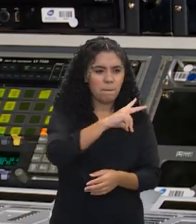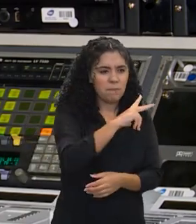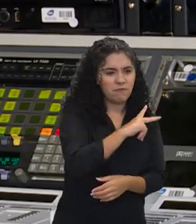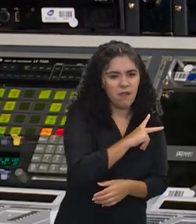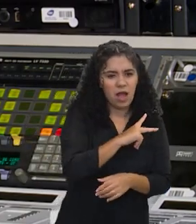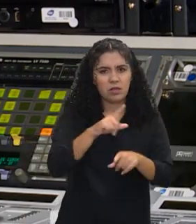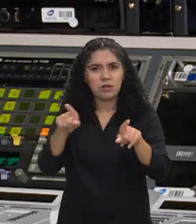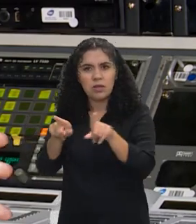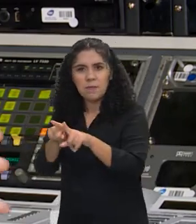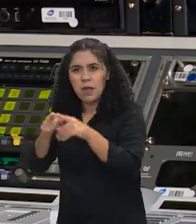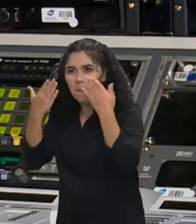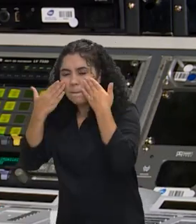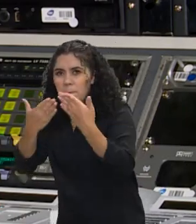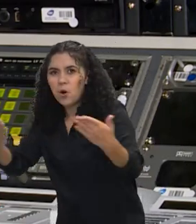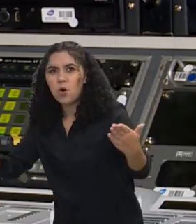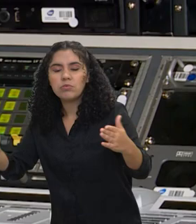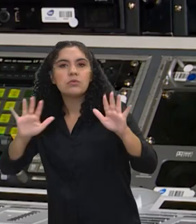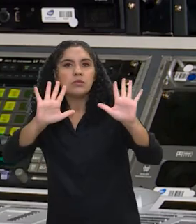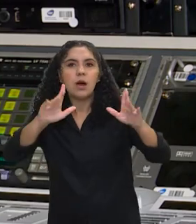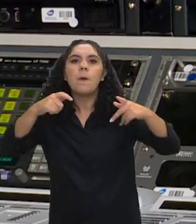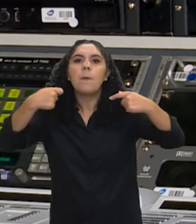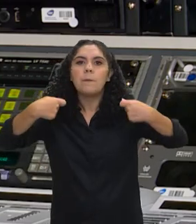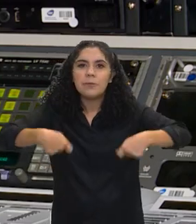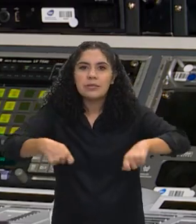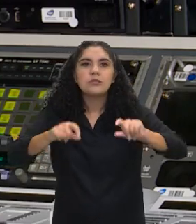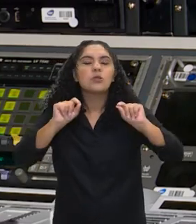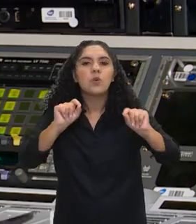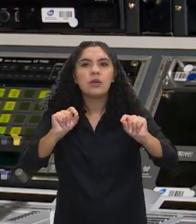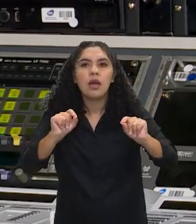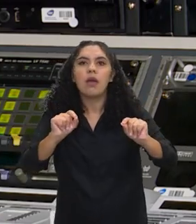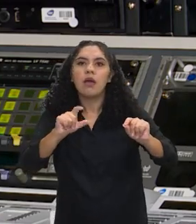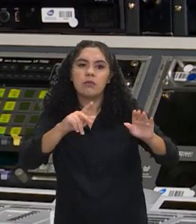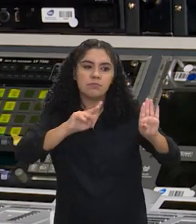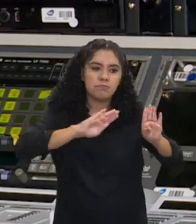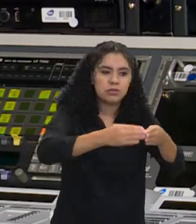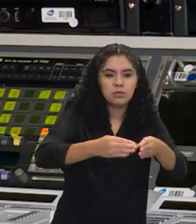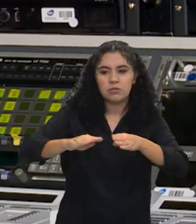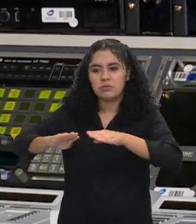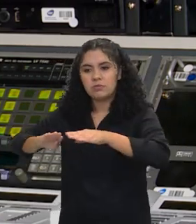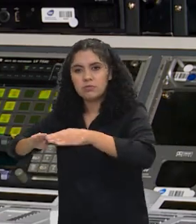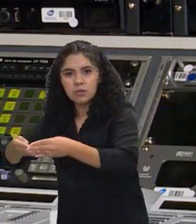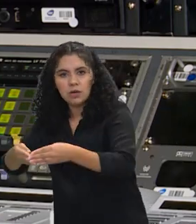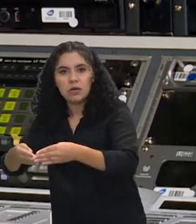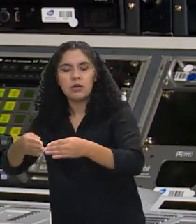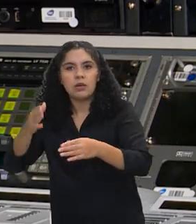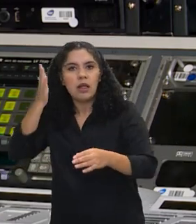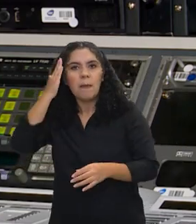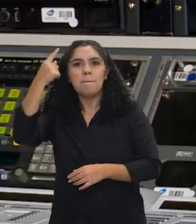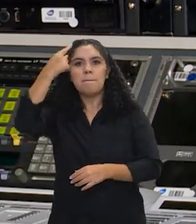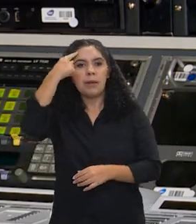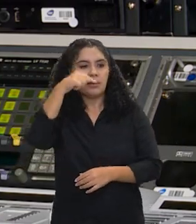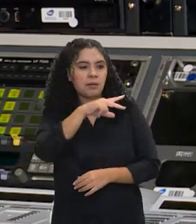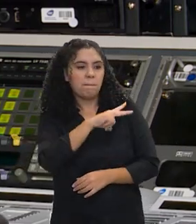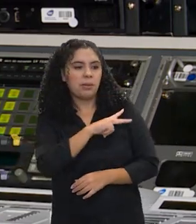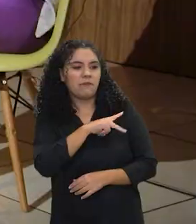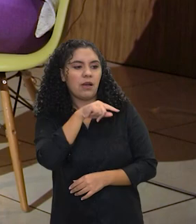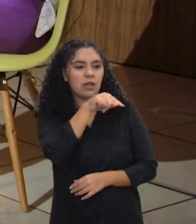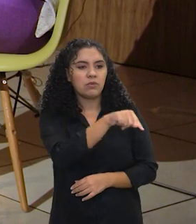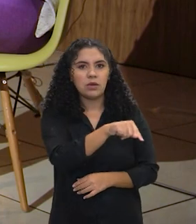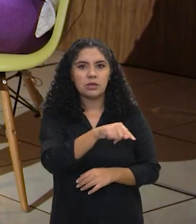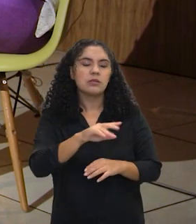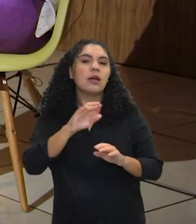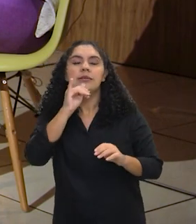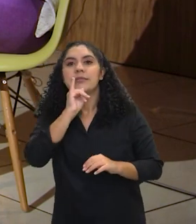fazer também um equilíbrio dos modelos de tratamento. Senão, a gente passa a tratar como privado, por exemplo,